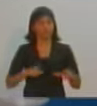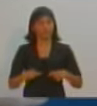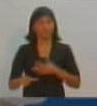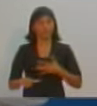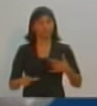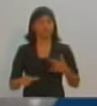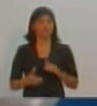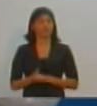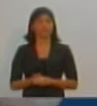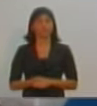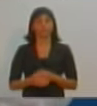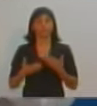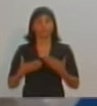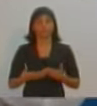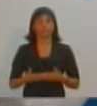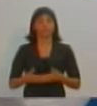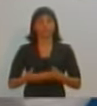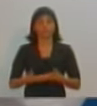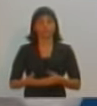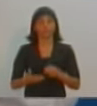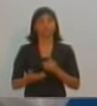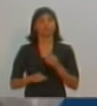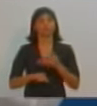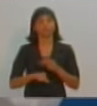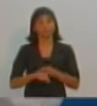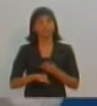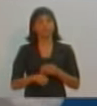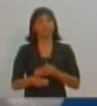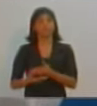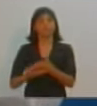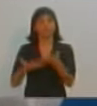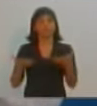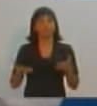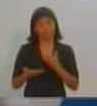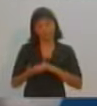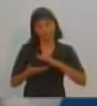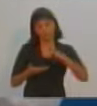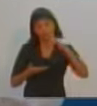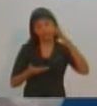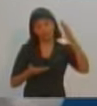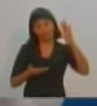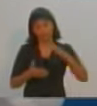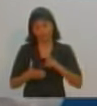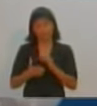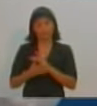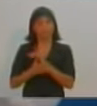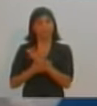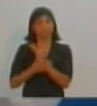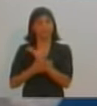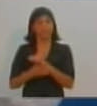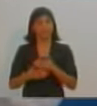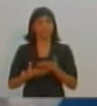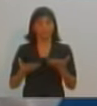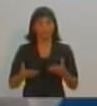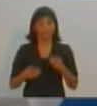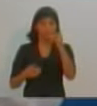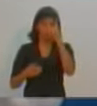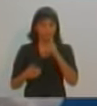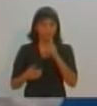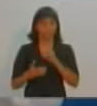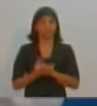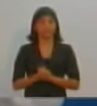eles possam se sentir parte importante da construção dessa cidade mais justa e igualitária que nós pretendemos.